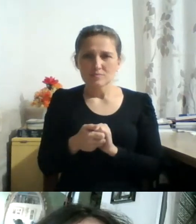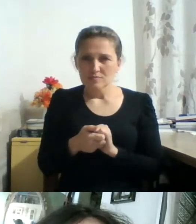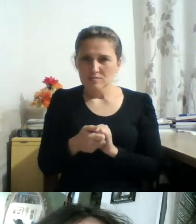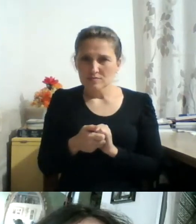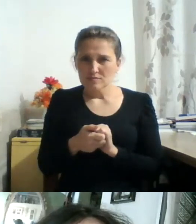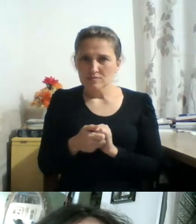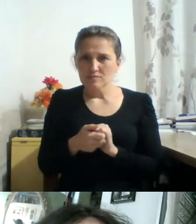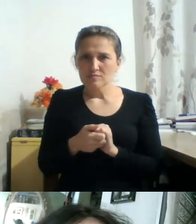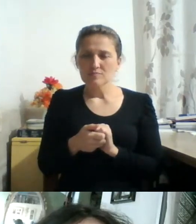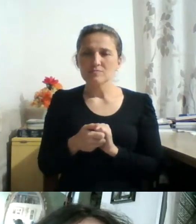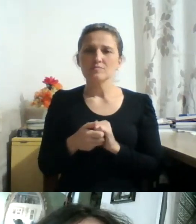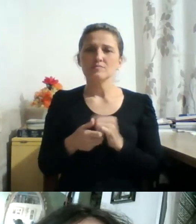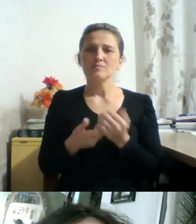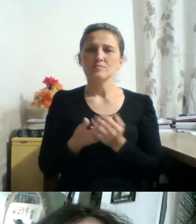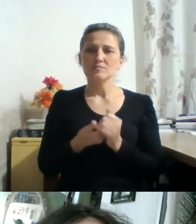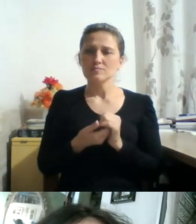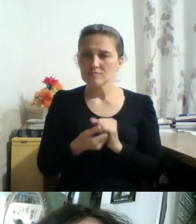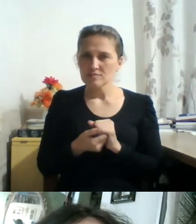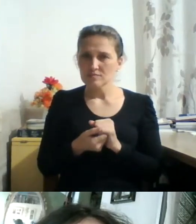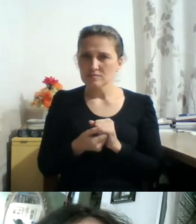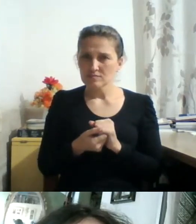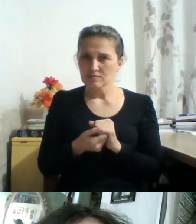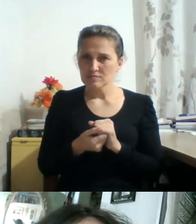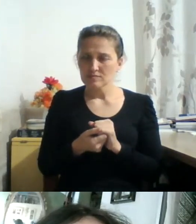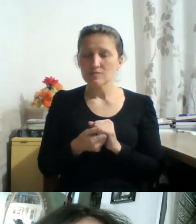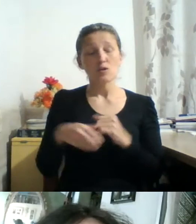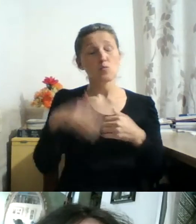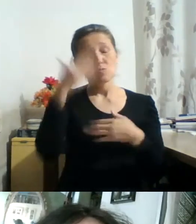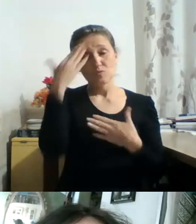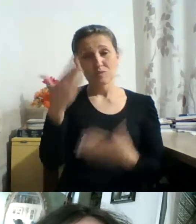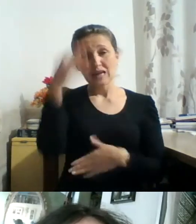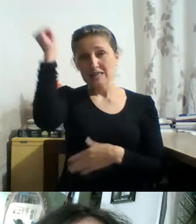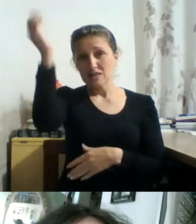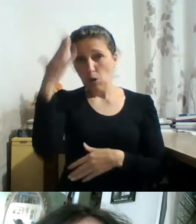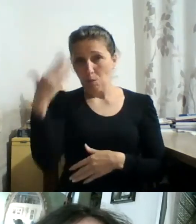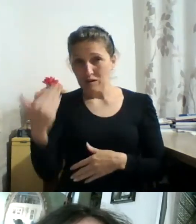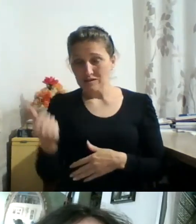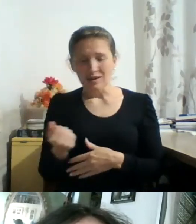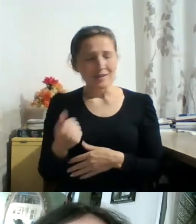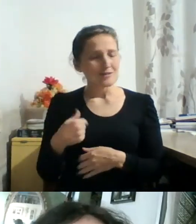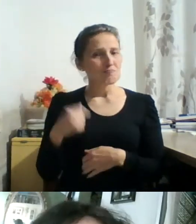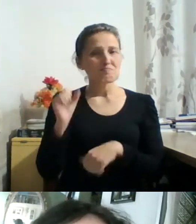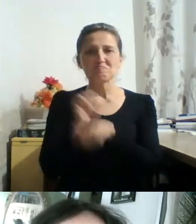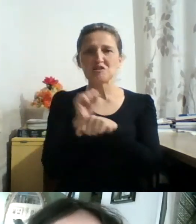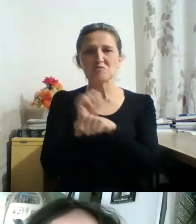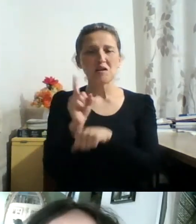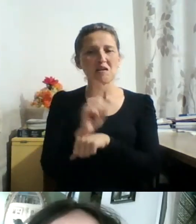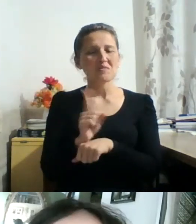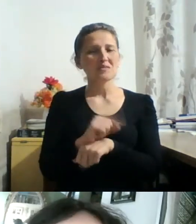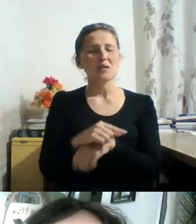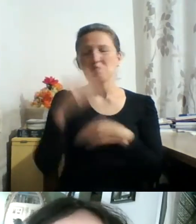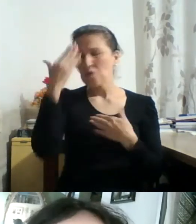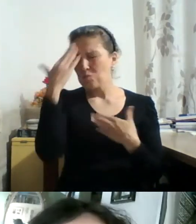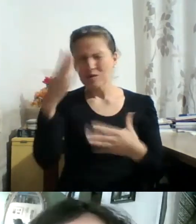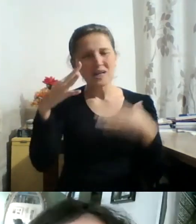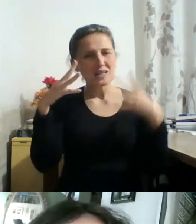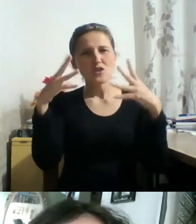pudessem essa homenagem que eu não vou esquecer jamais. Obrigado a todos vocês,